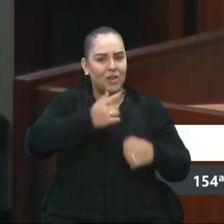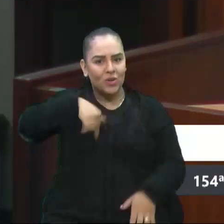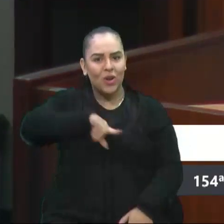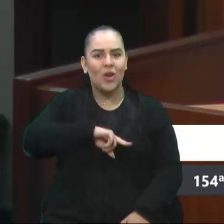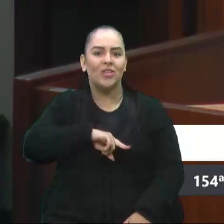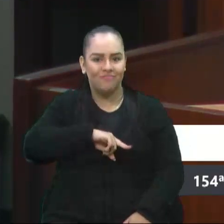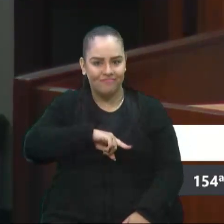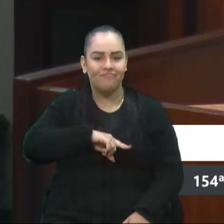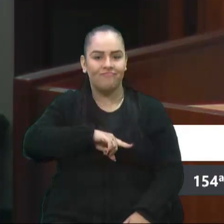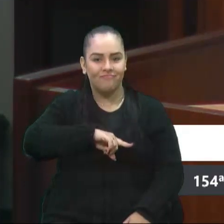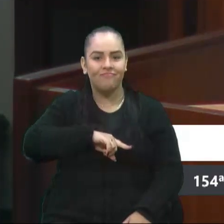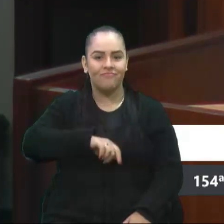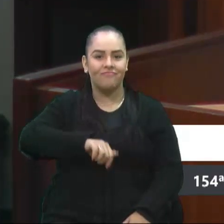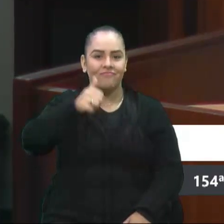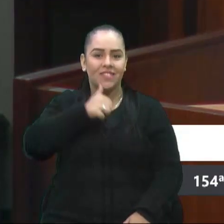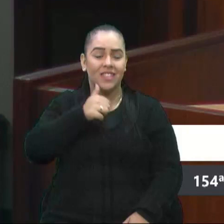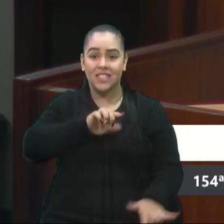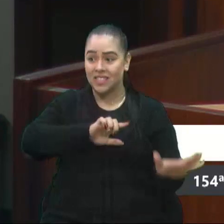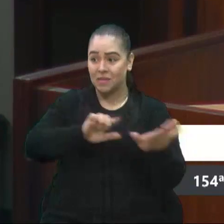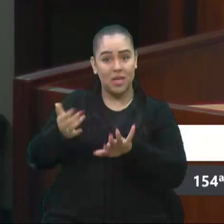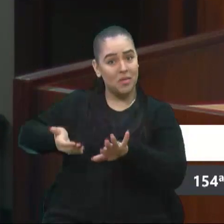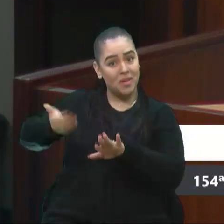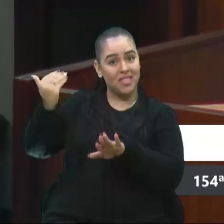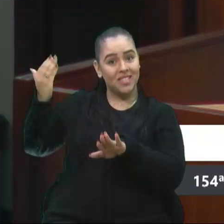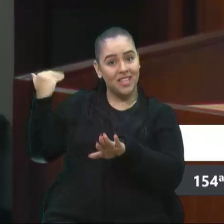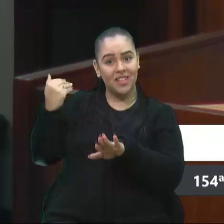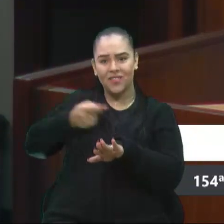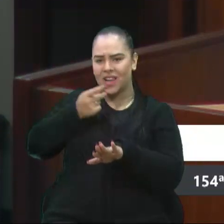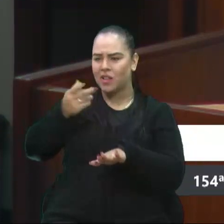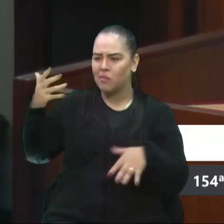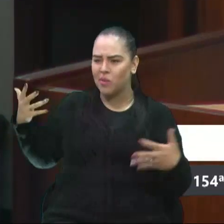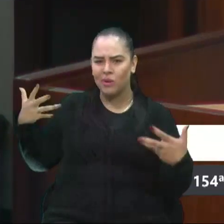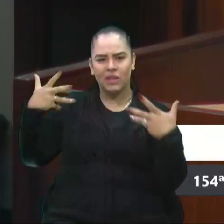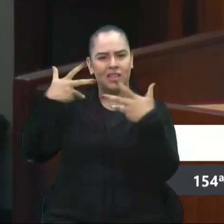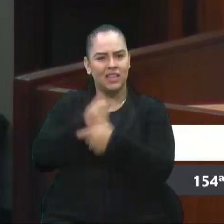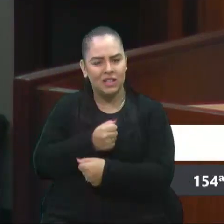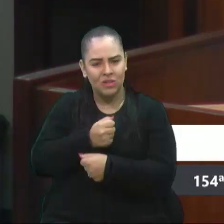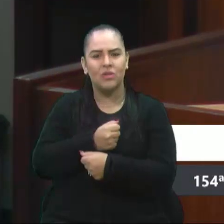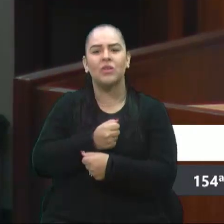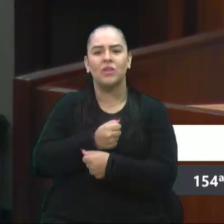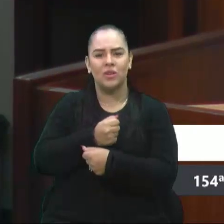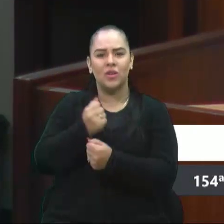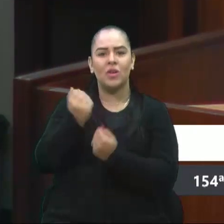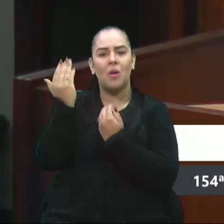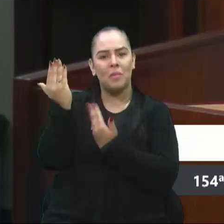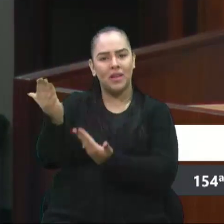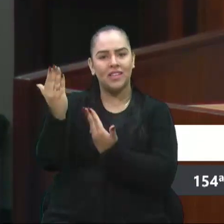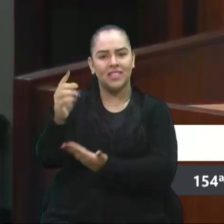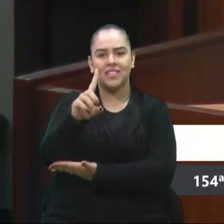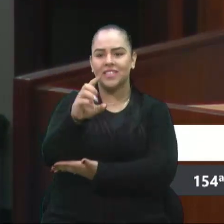Uma menina que estava semana passada aqui fazendo um discurso bonito dessa tribuna em homenagem aos 100 anos do PCdoB.